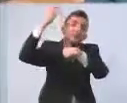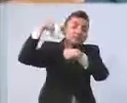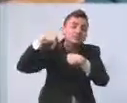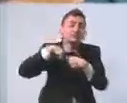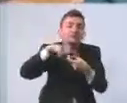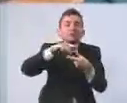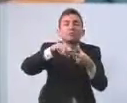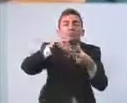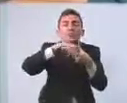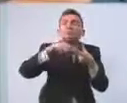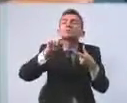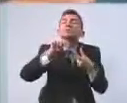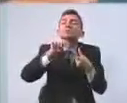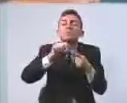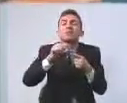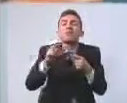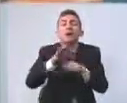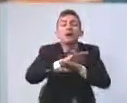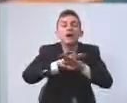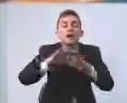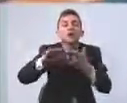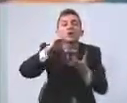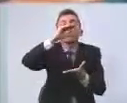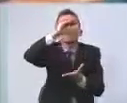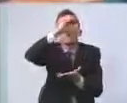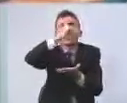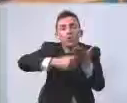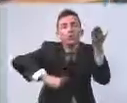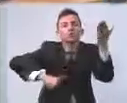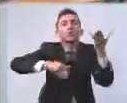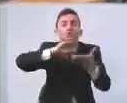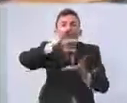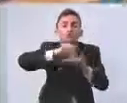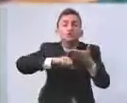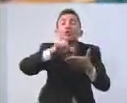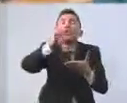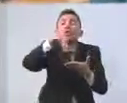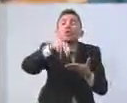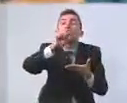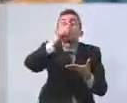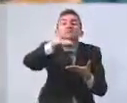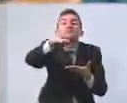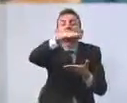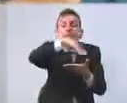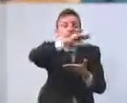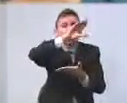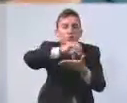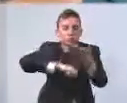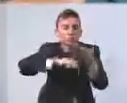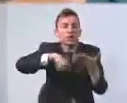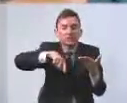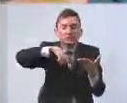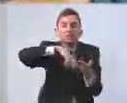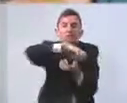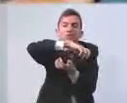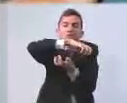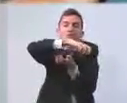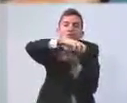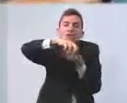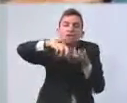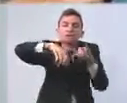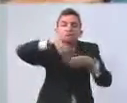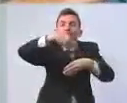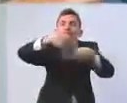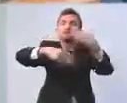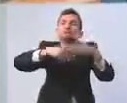relação a corte no orçamento para as organizações sociais. Nós fizemos um movimento e acabou dando